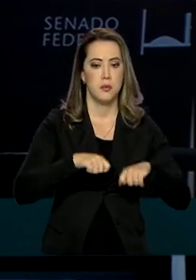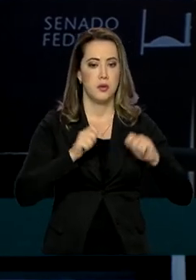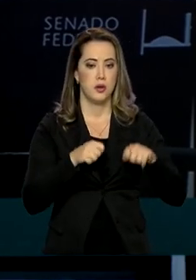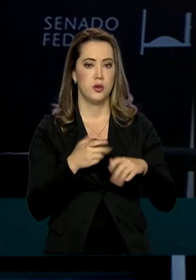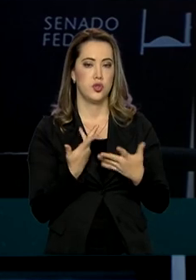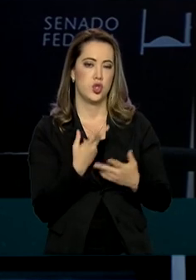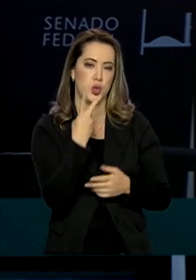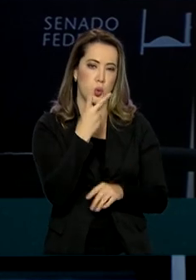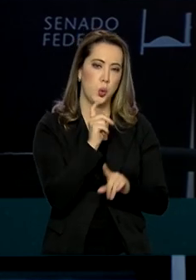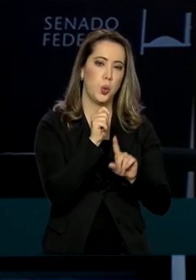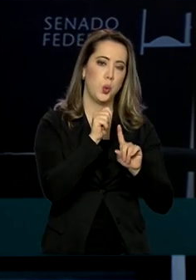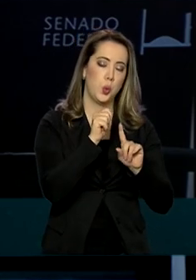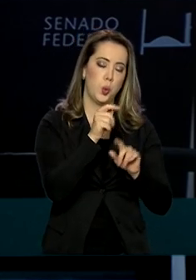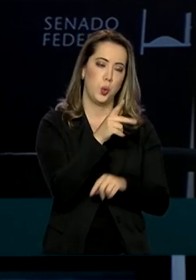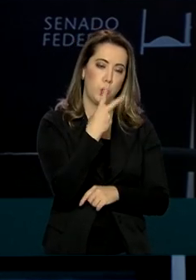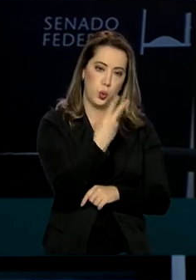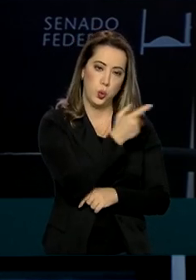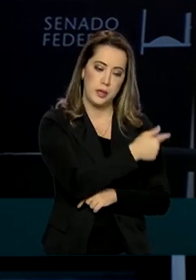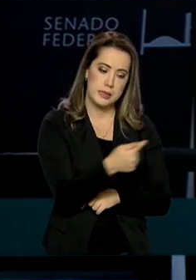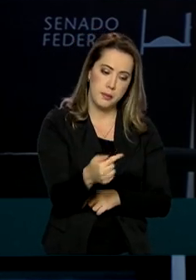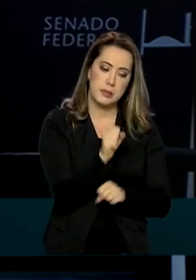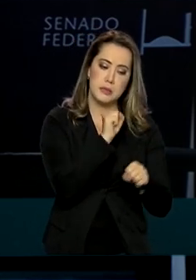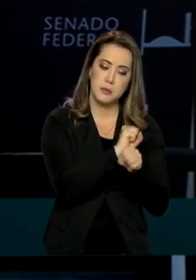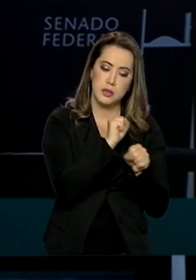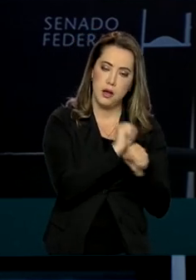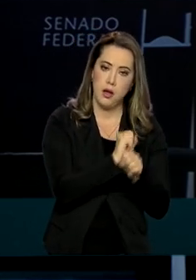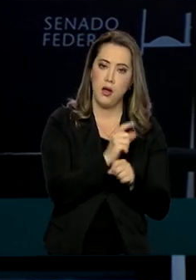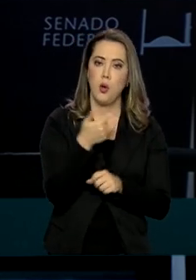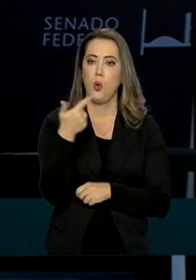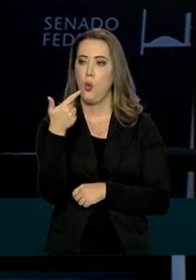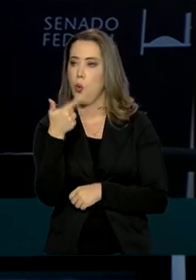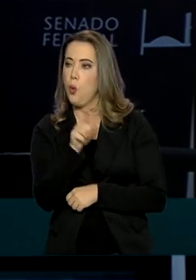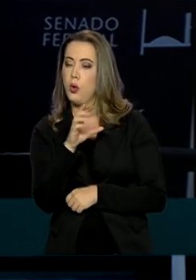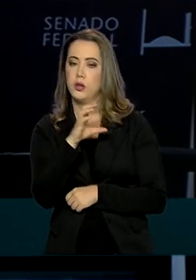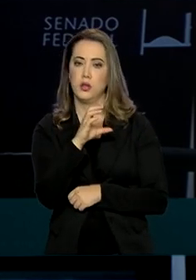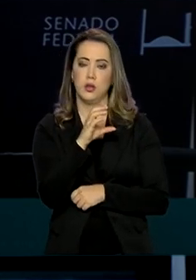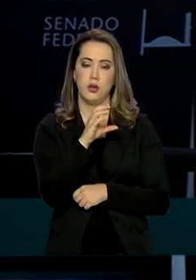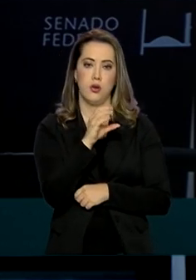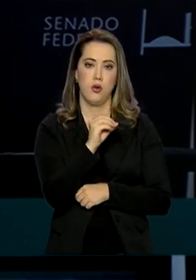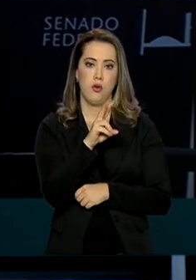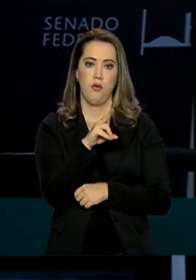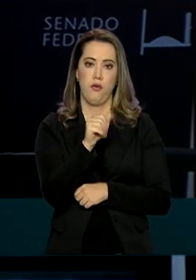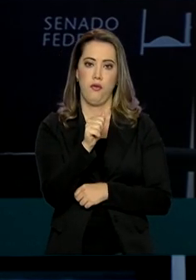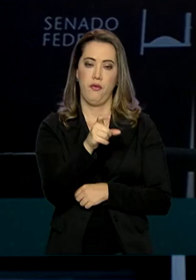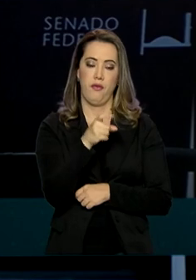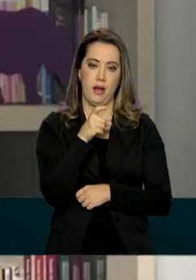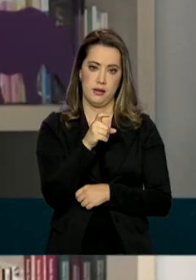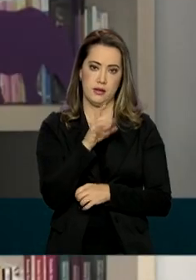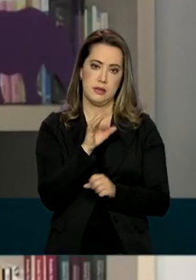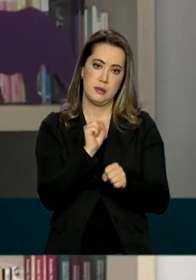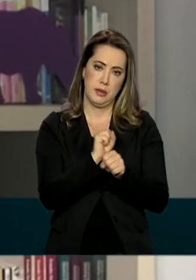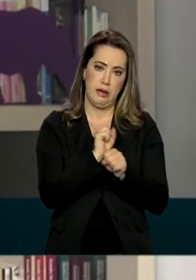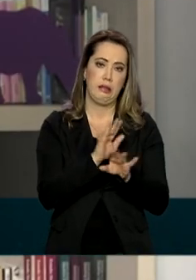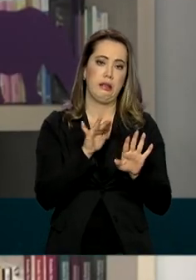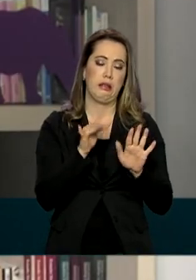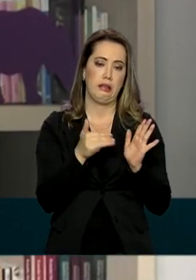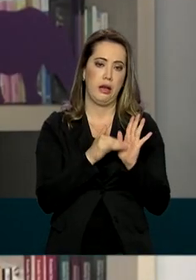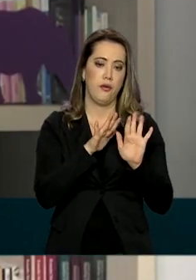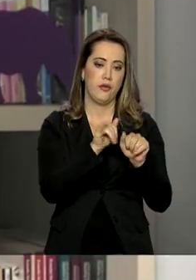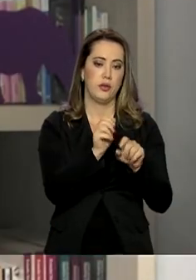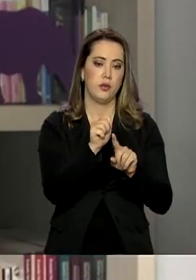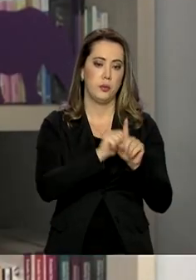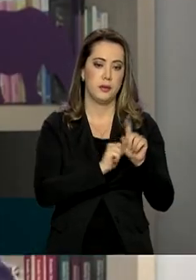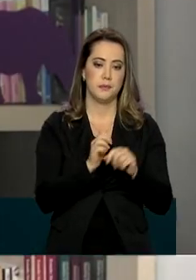entrega em duas semanas, ou importada pela Covax Facility, com a previsão de chegar até o final do mês. O Ministério da